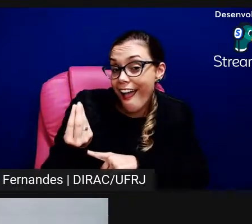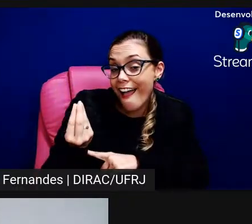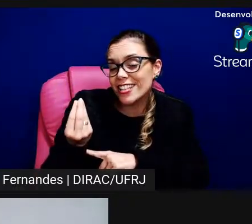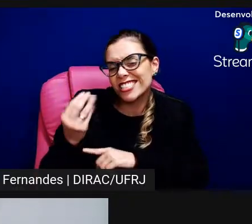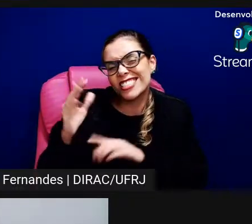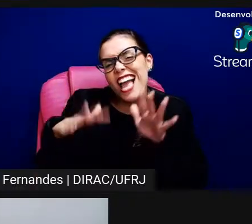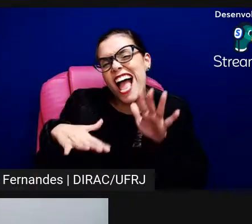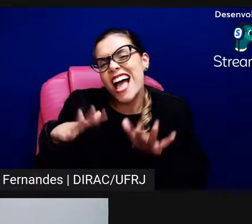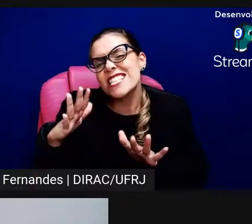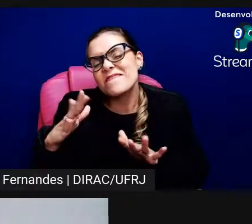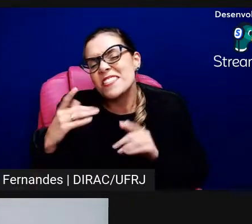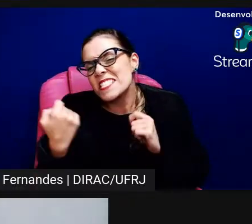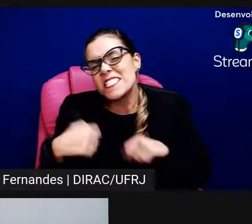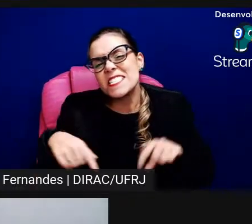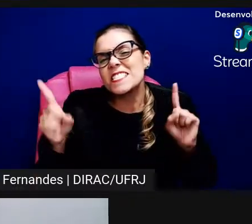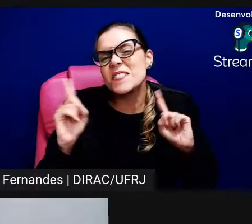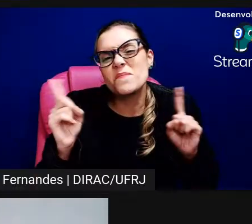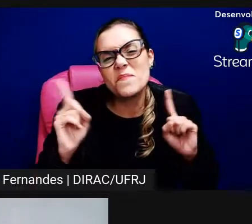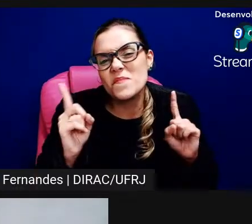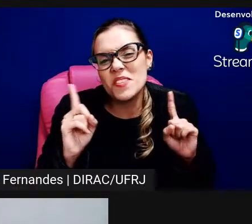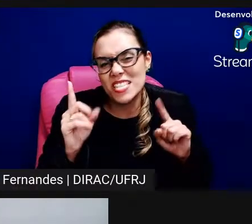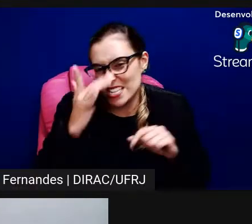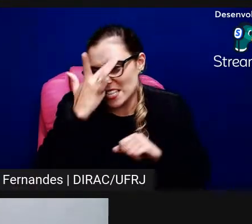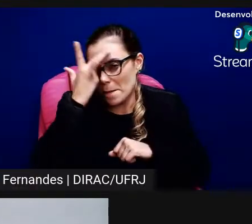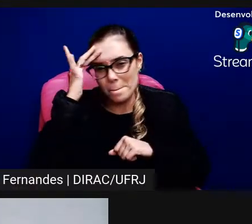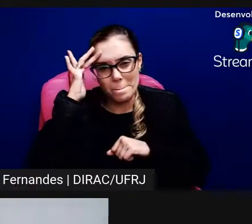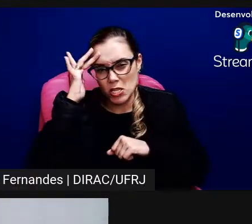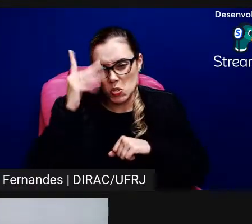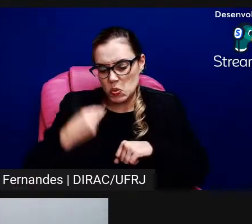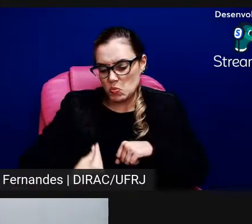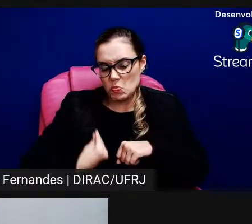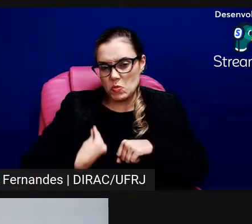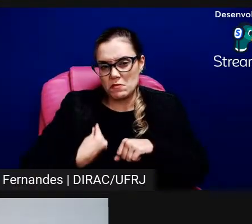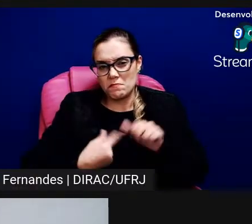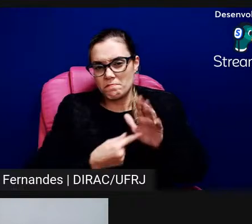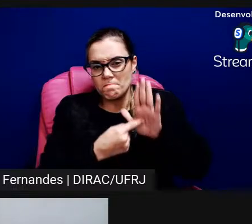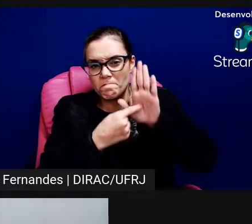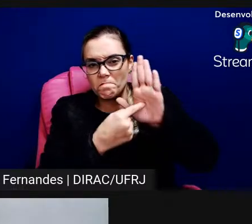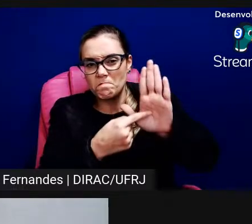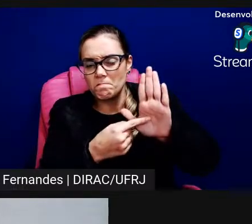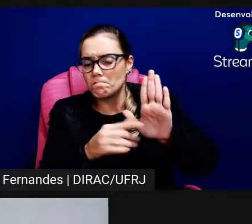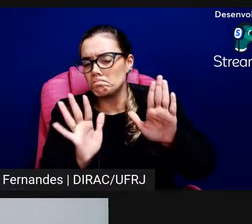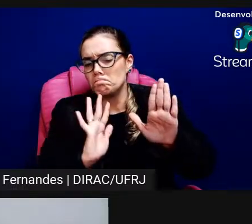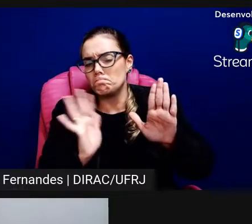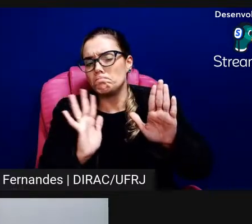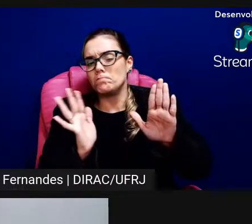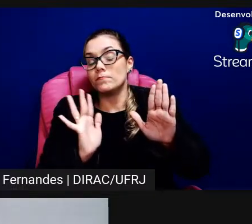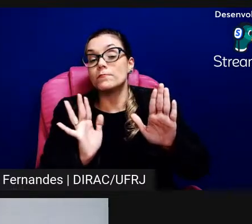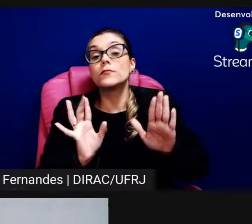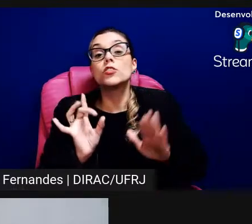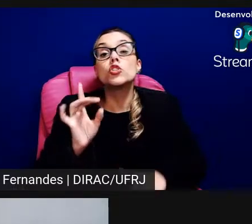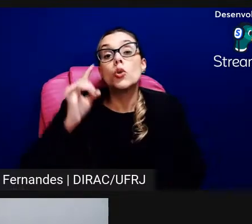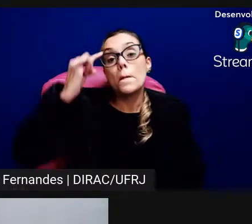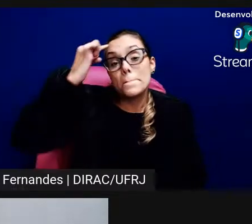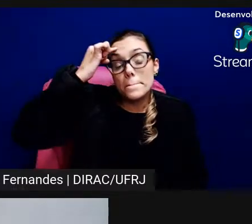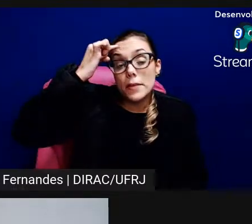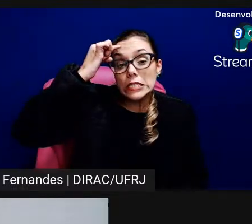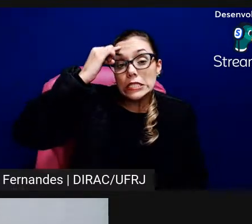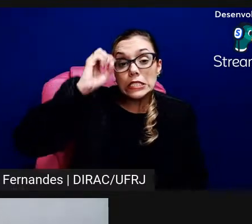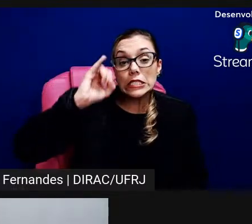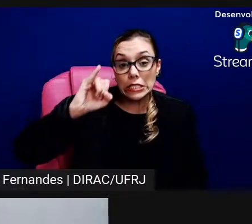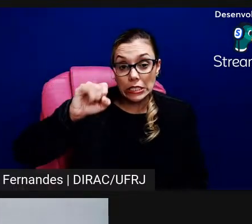ninguém participando né e como é que a poderia né pensar num outro lugar assim a exposição ela só está